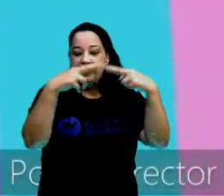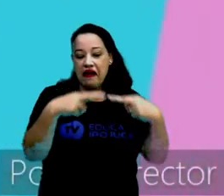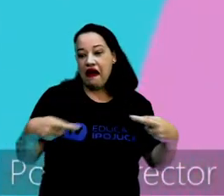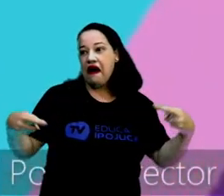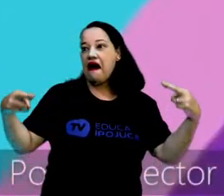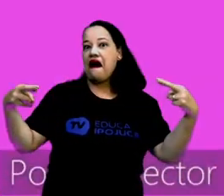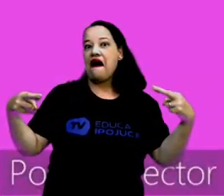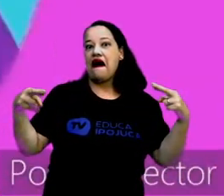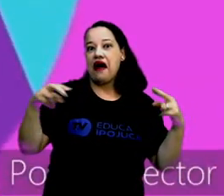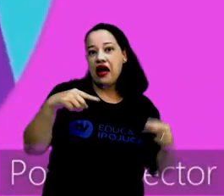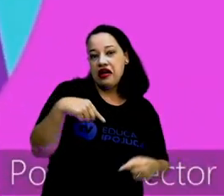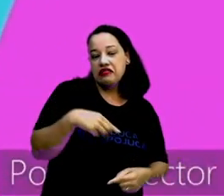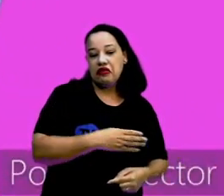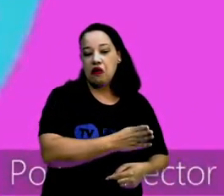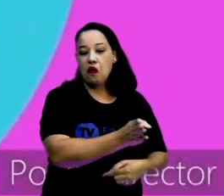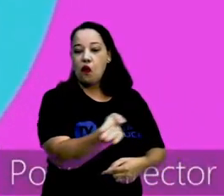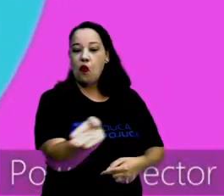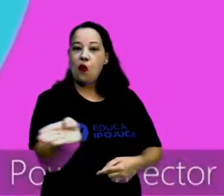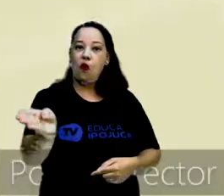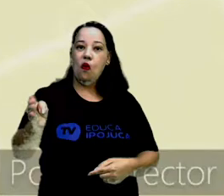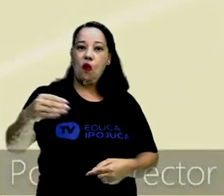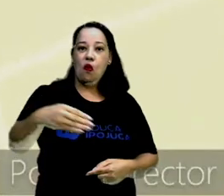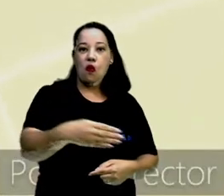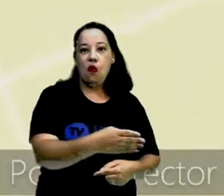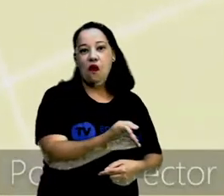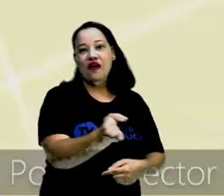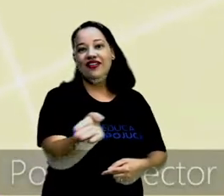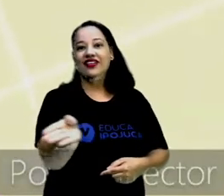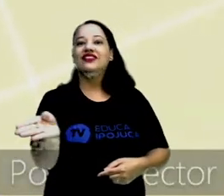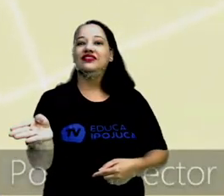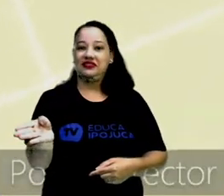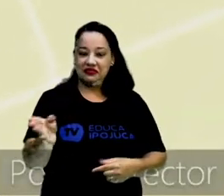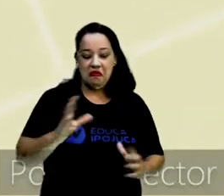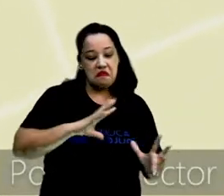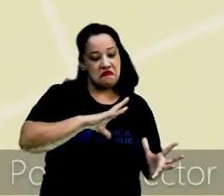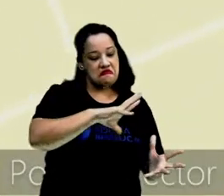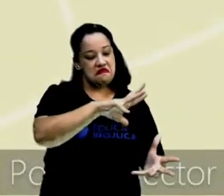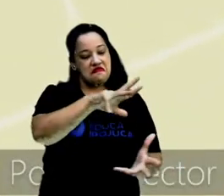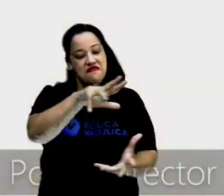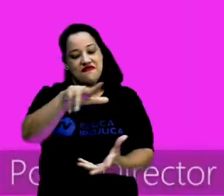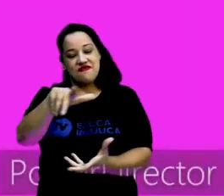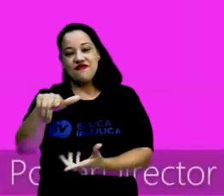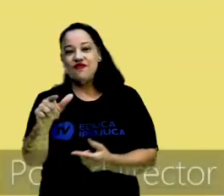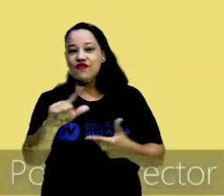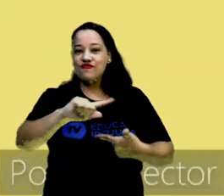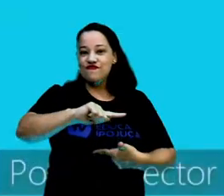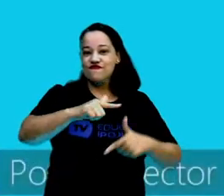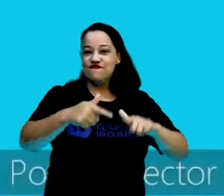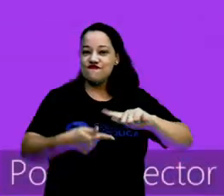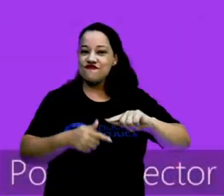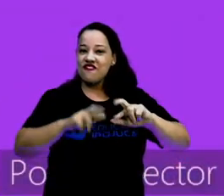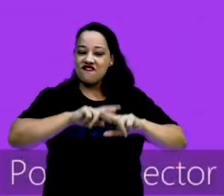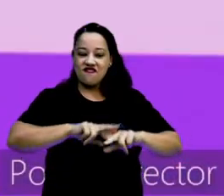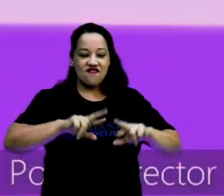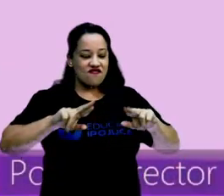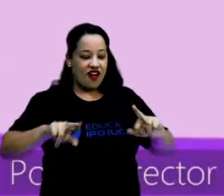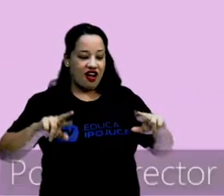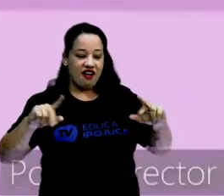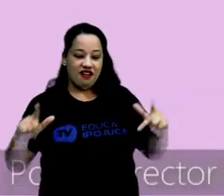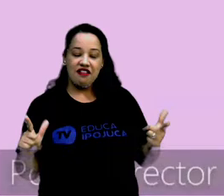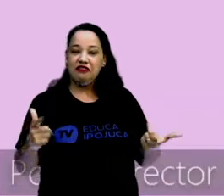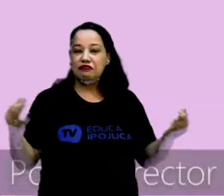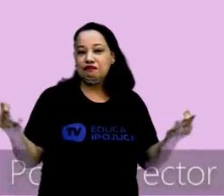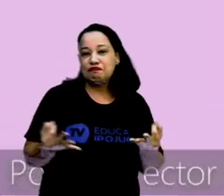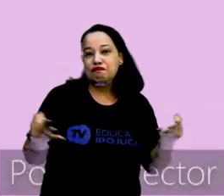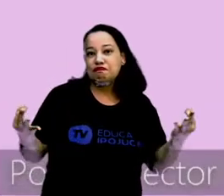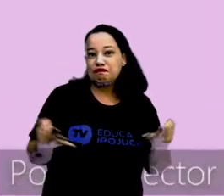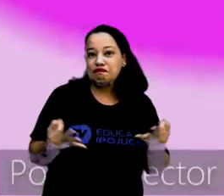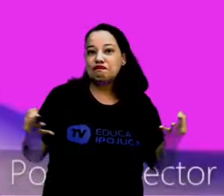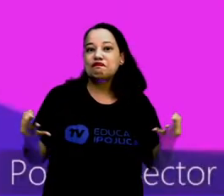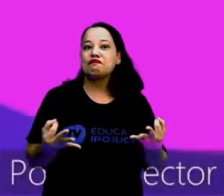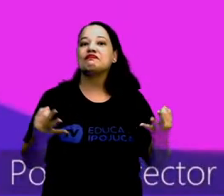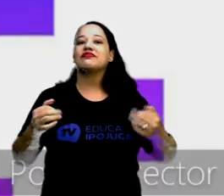perfeito.